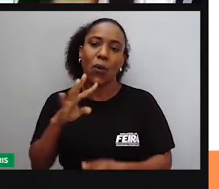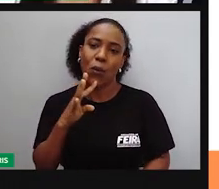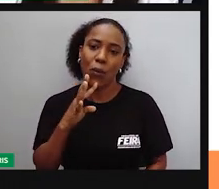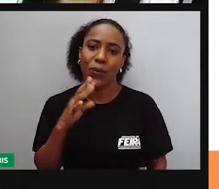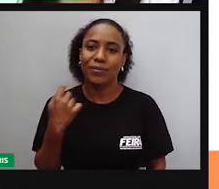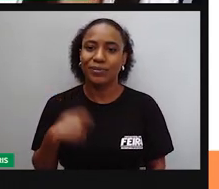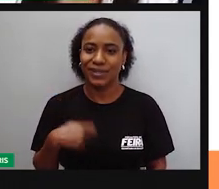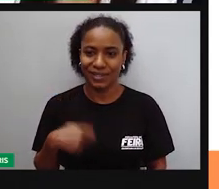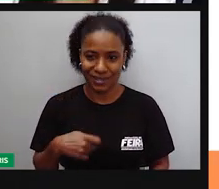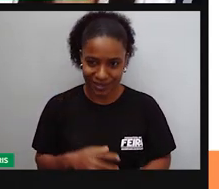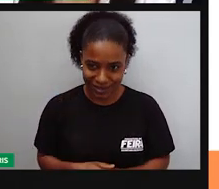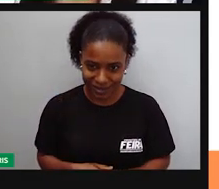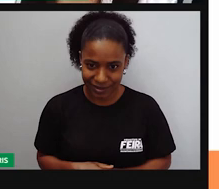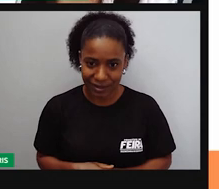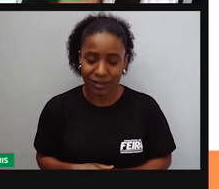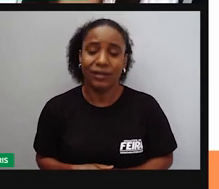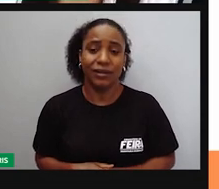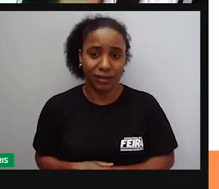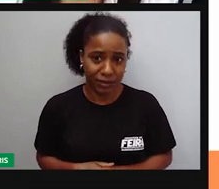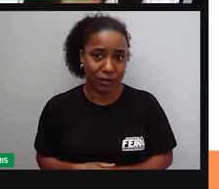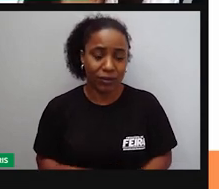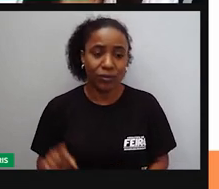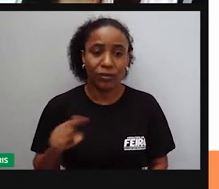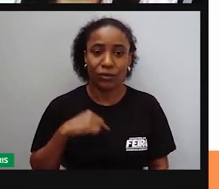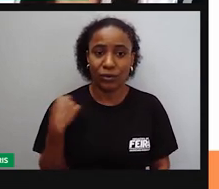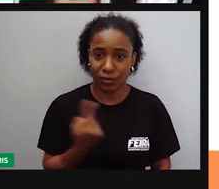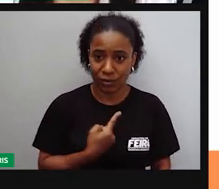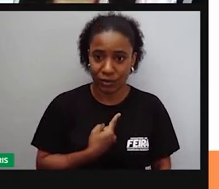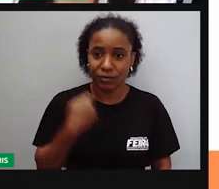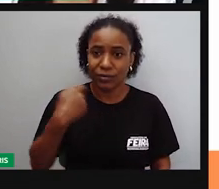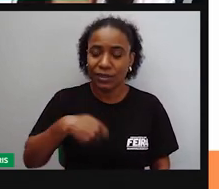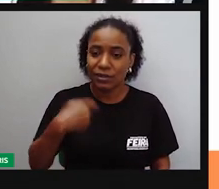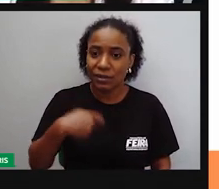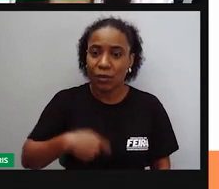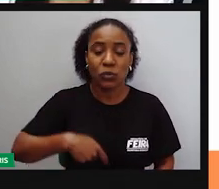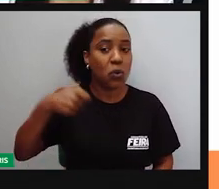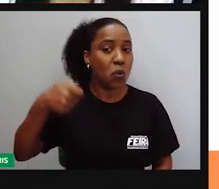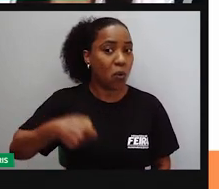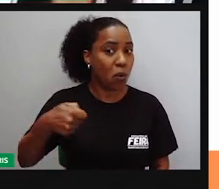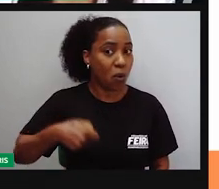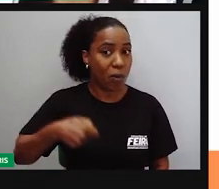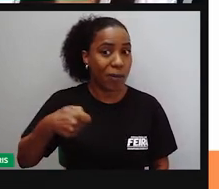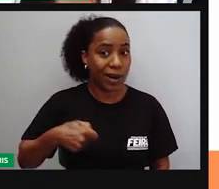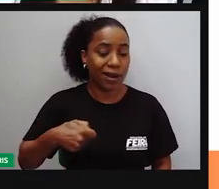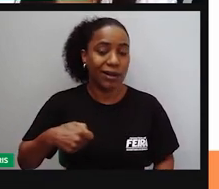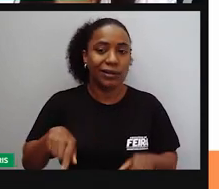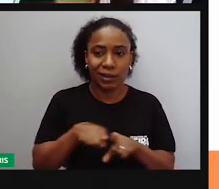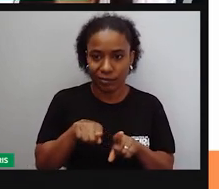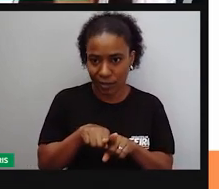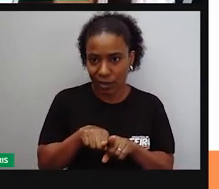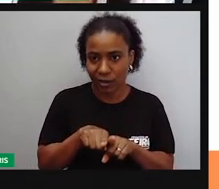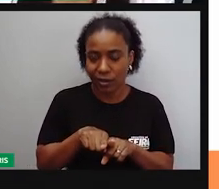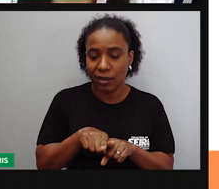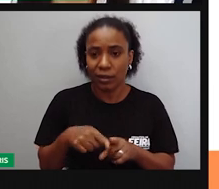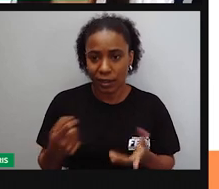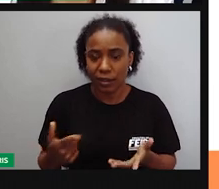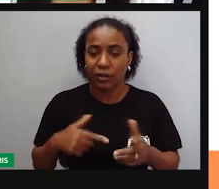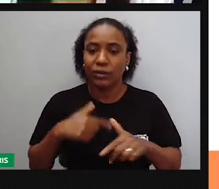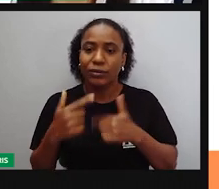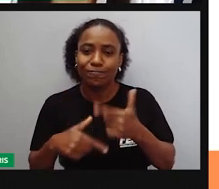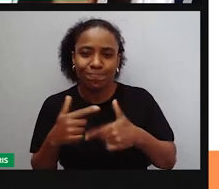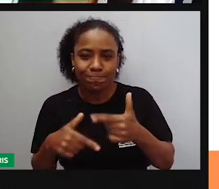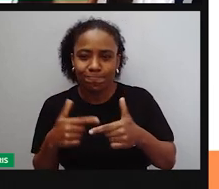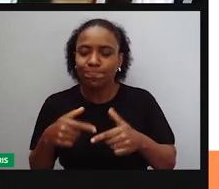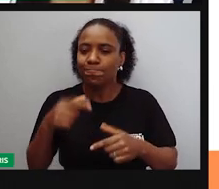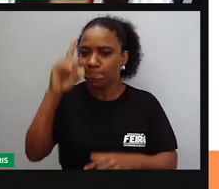de cobrar que os nossos direitos sejam atendidos. E antes também de exercer os nossos deveres enquanto pessoa,